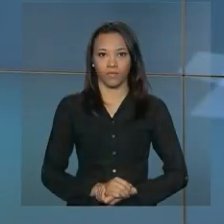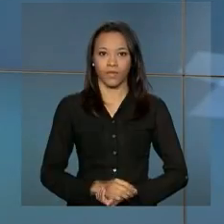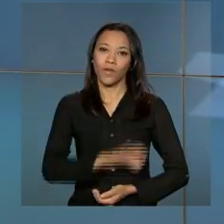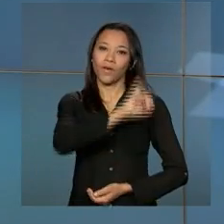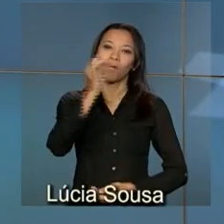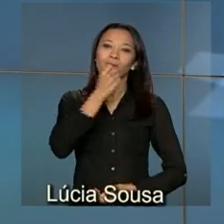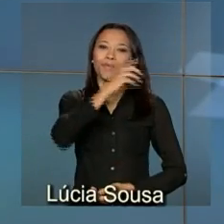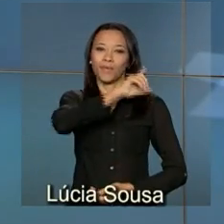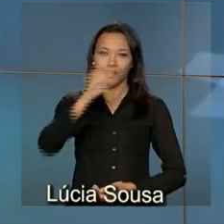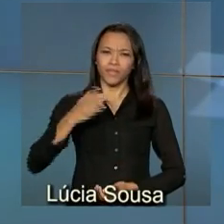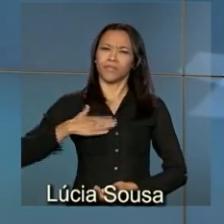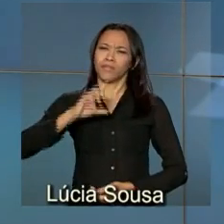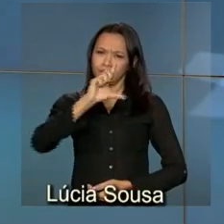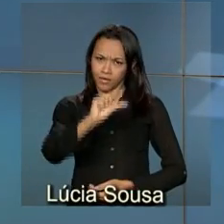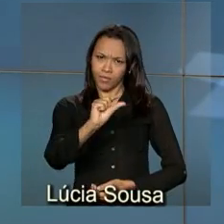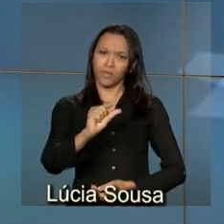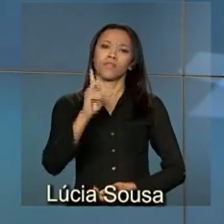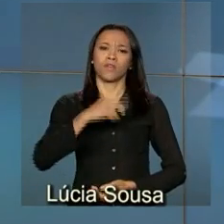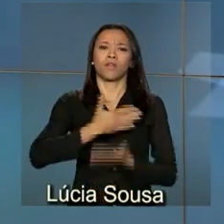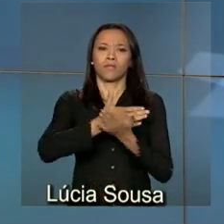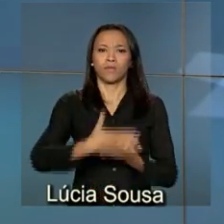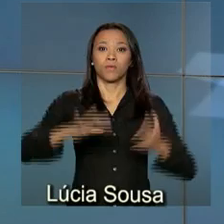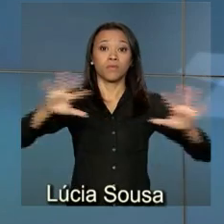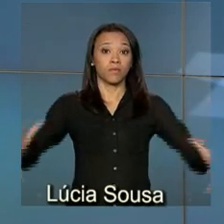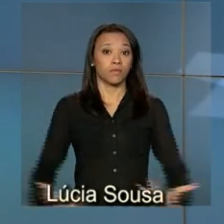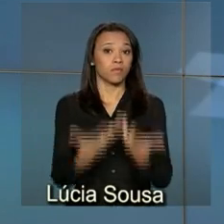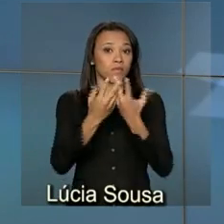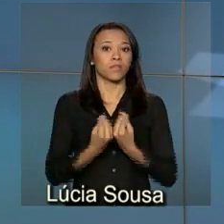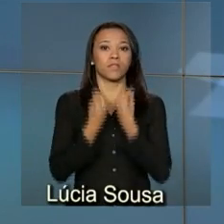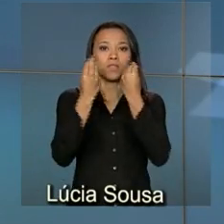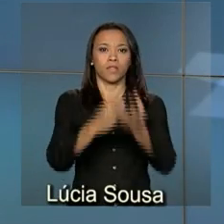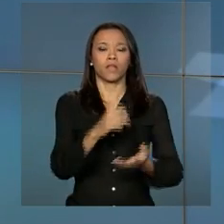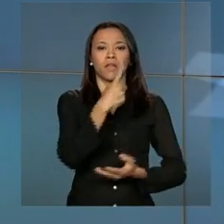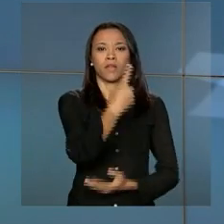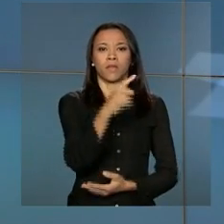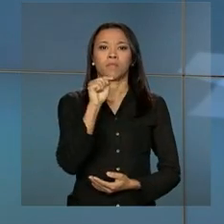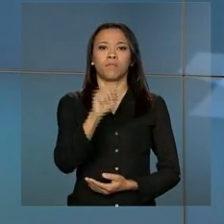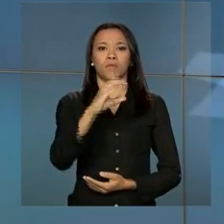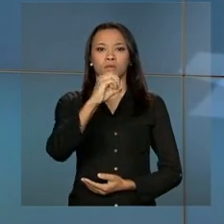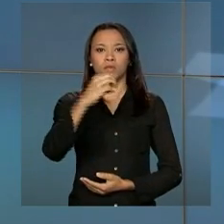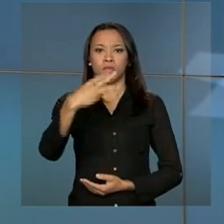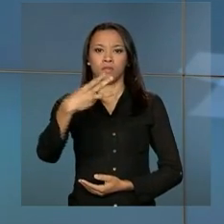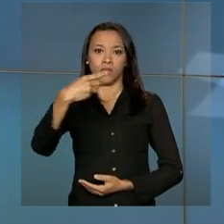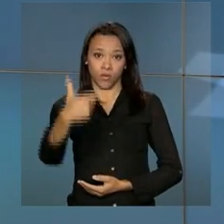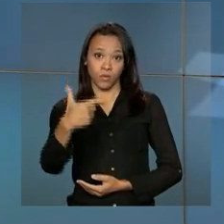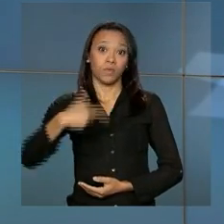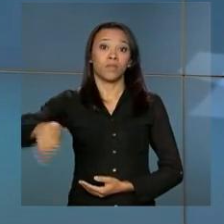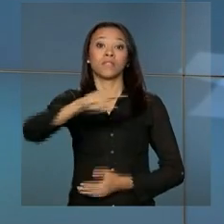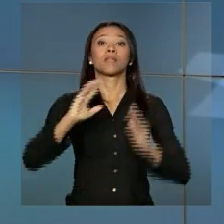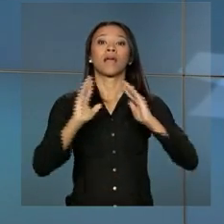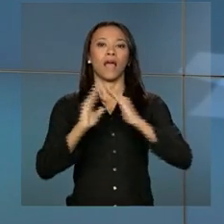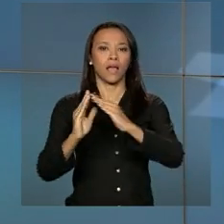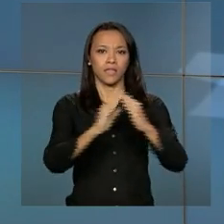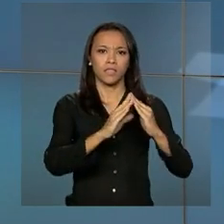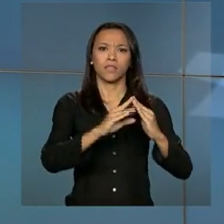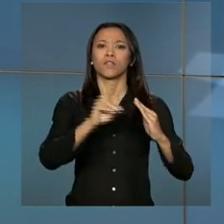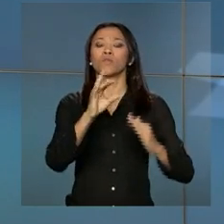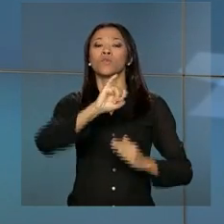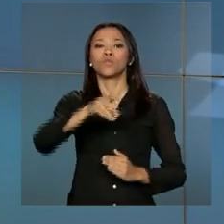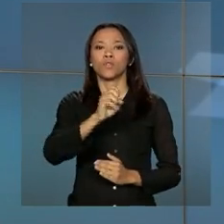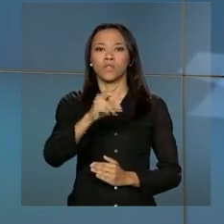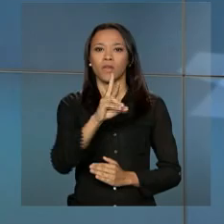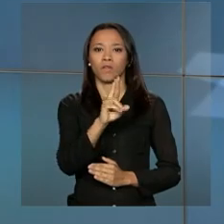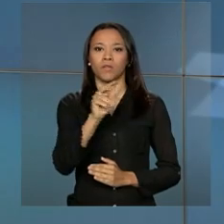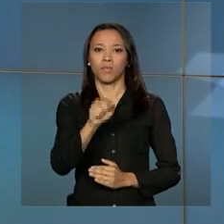Olá, bom dia. Daqui a pouco tem início a cerimônia de entrega de 1.032 casas do conjunto José Rodrigues de Souza